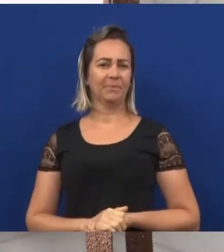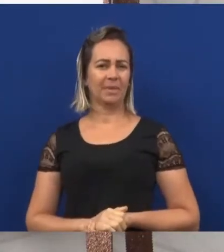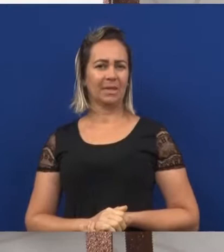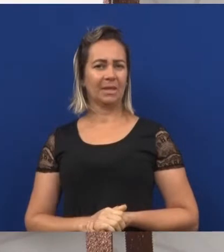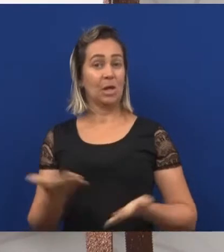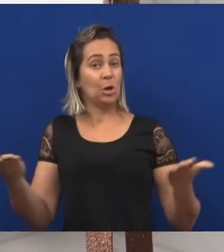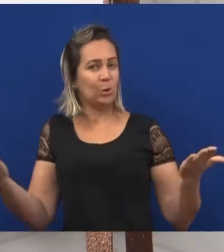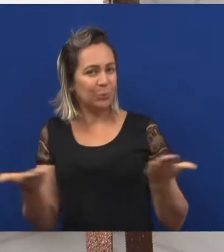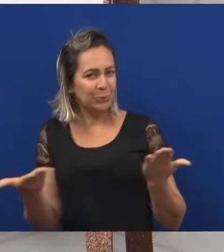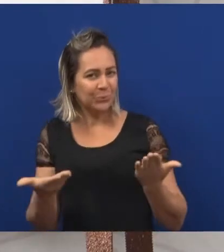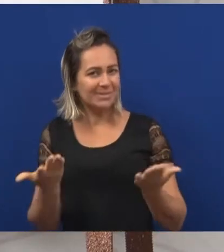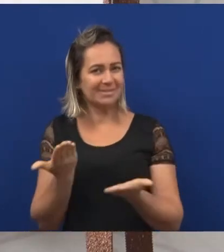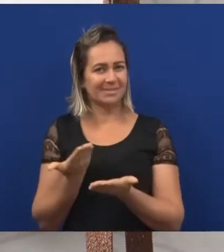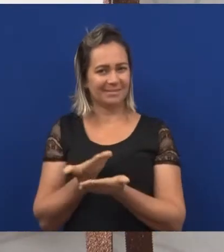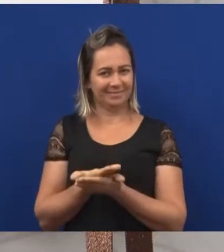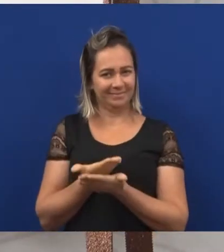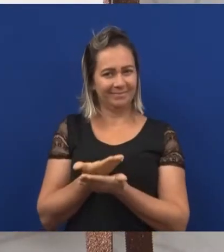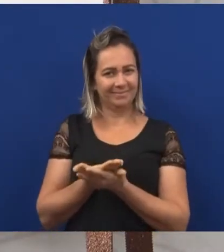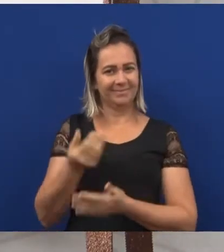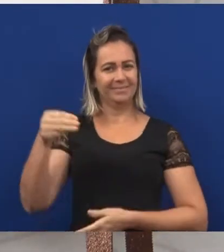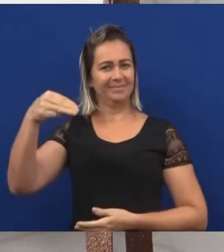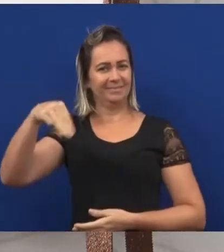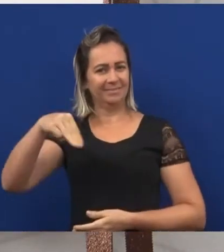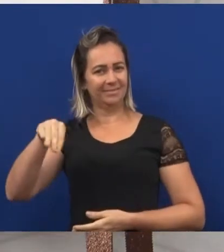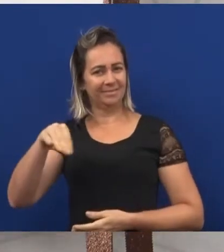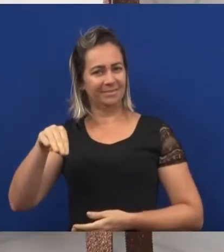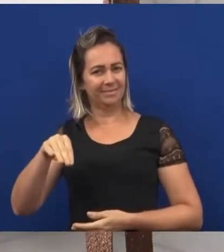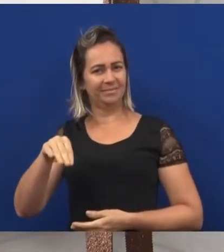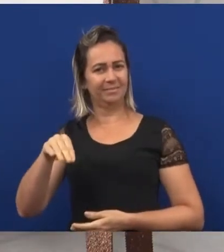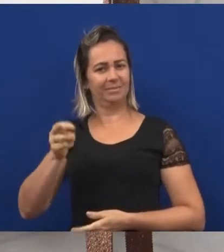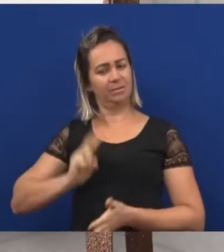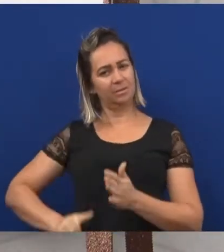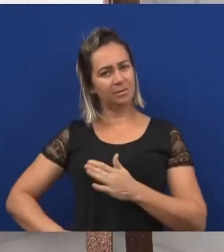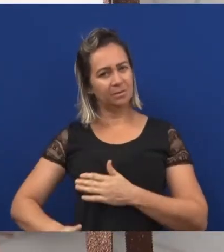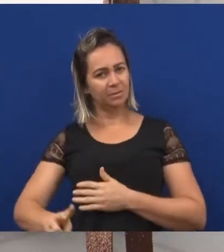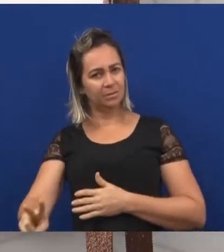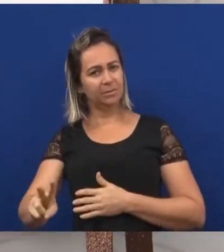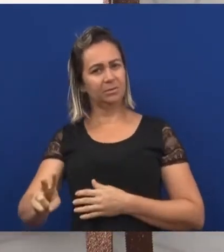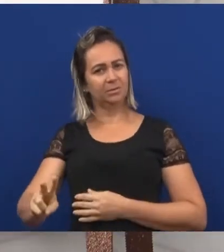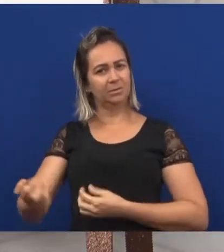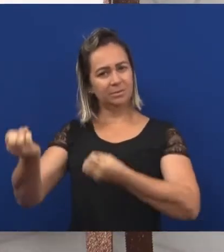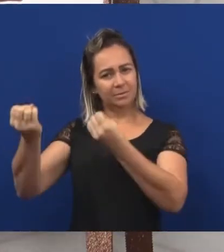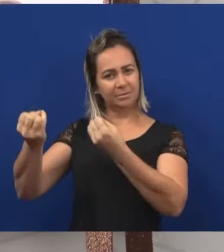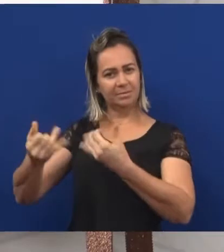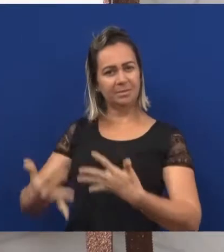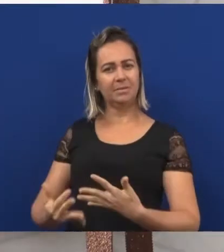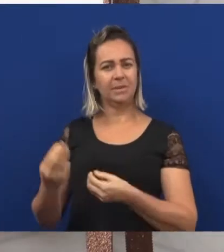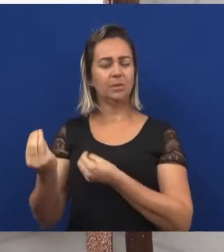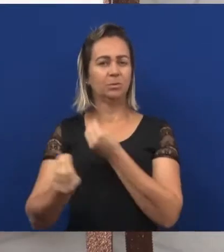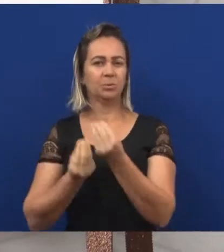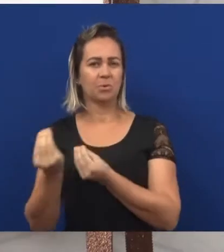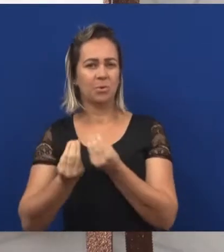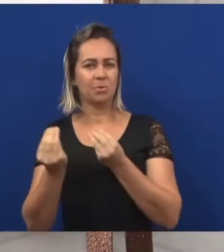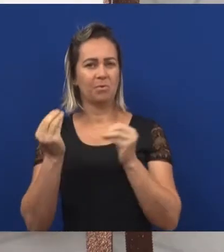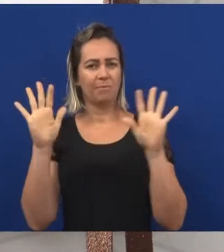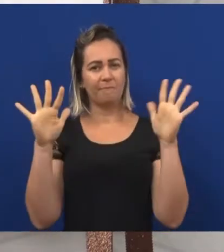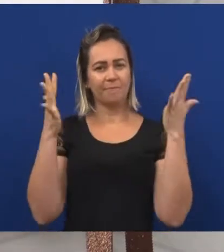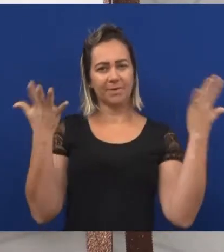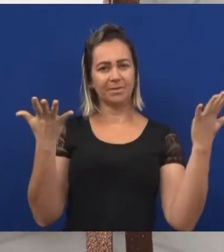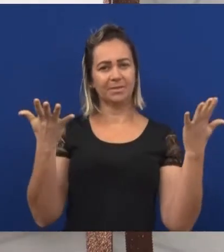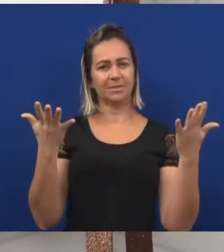Hoje, nessa aula de matemática, nós iremos continuar falando sobre o aniversário do Gabriel